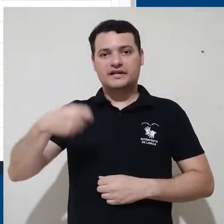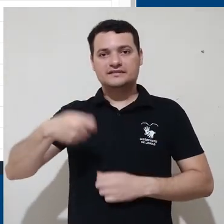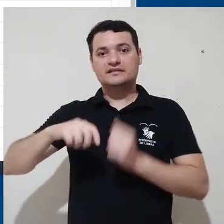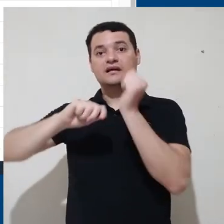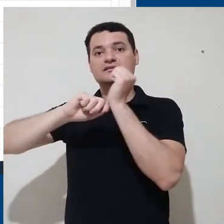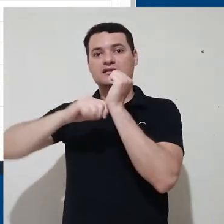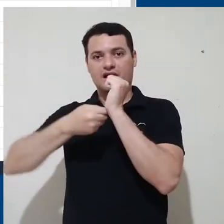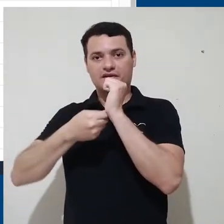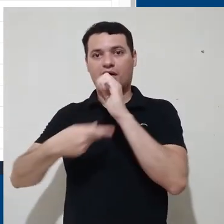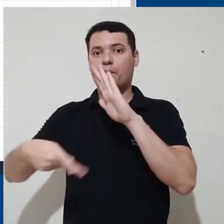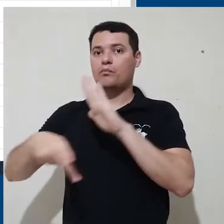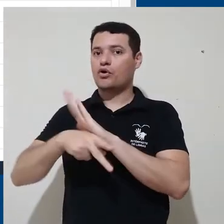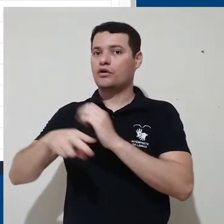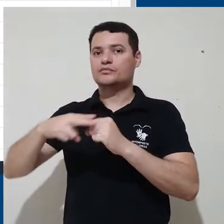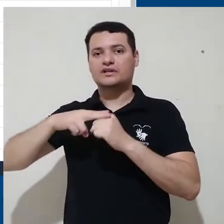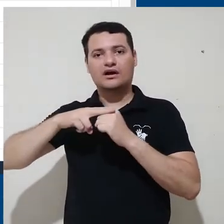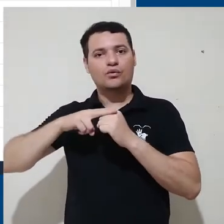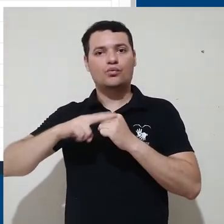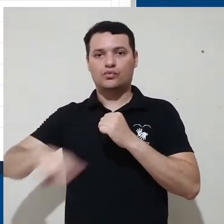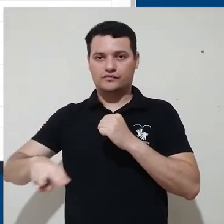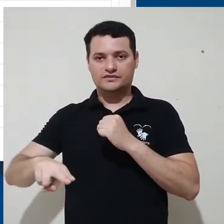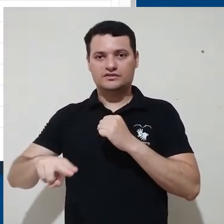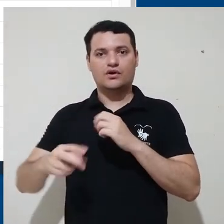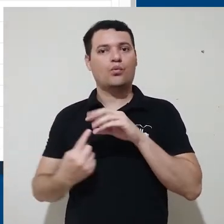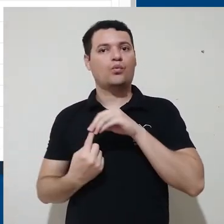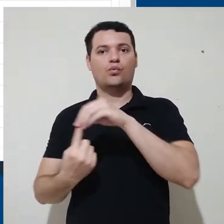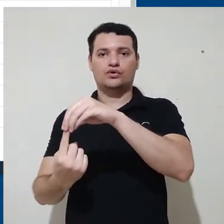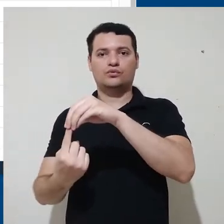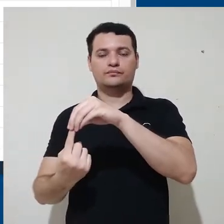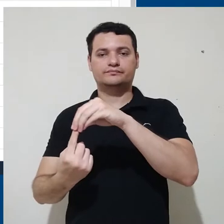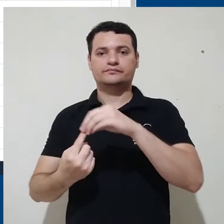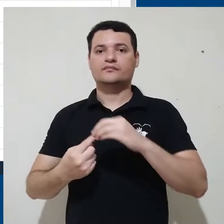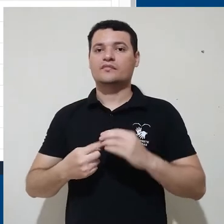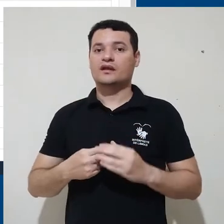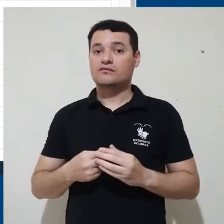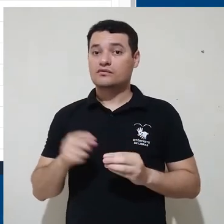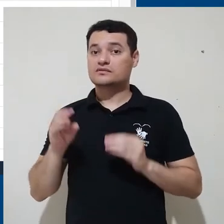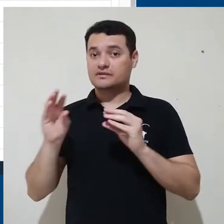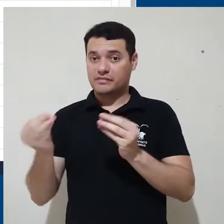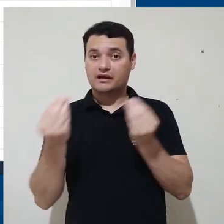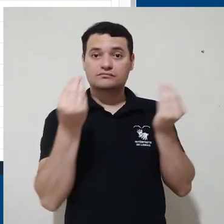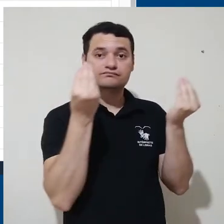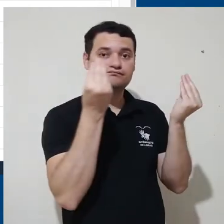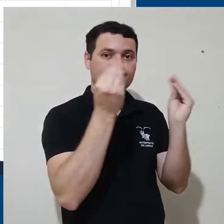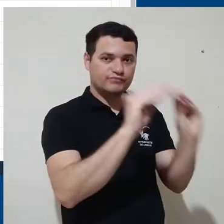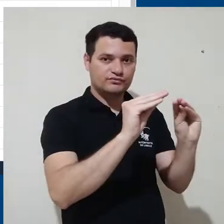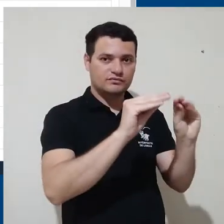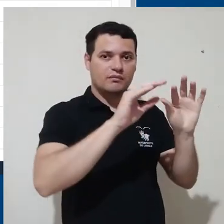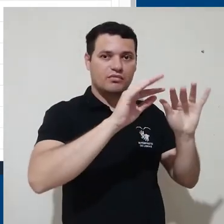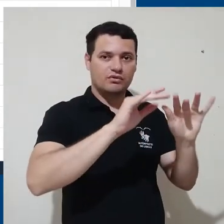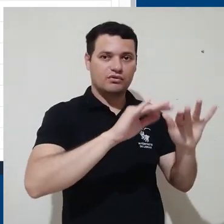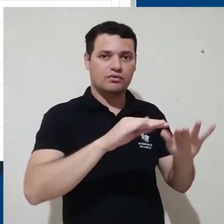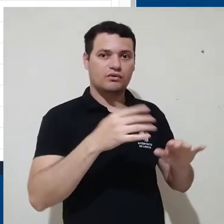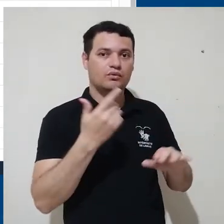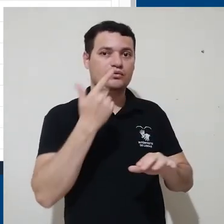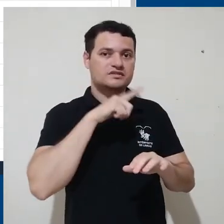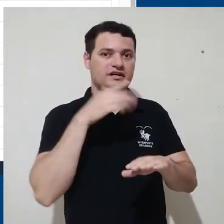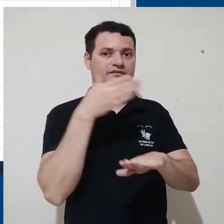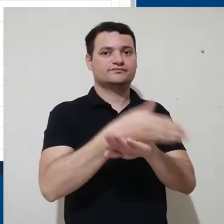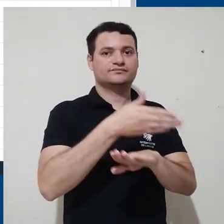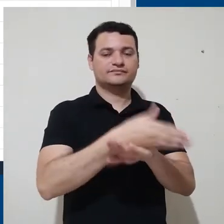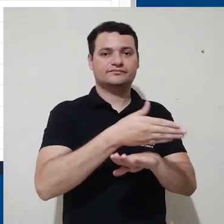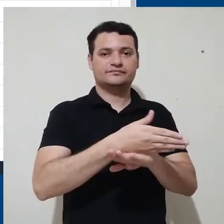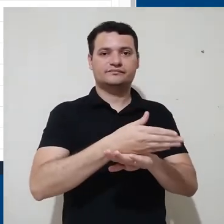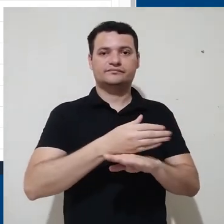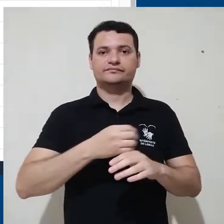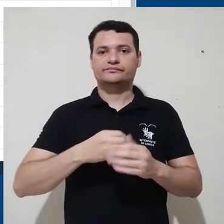plataforma é preciso ter o login único da UFIS. Com ele em mãos, aí sim